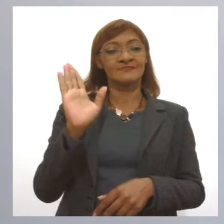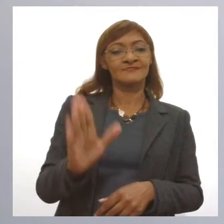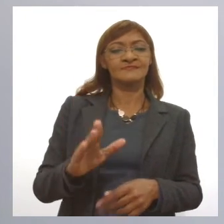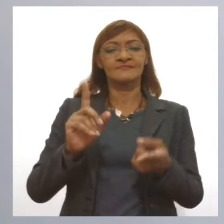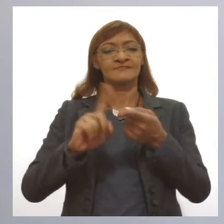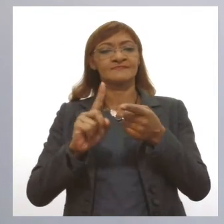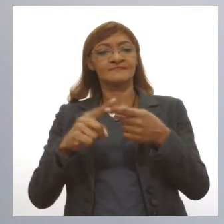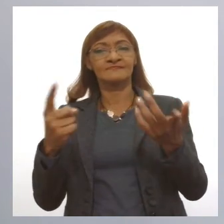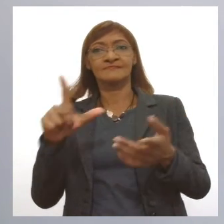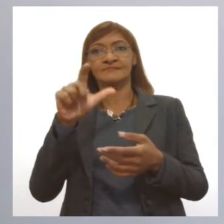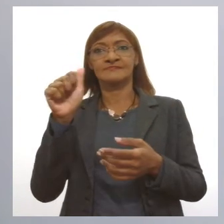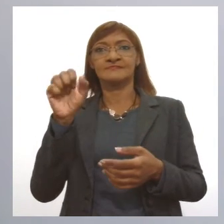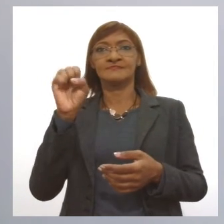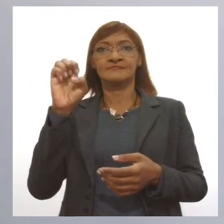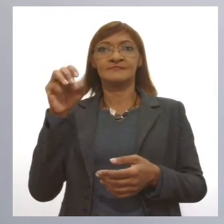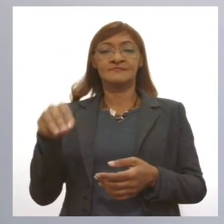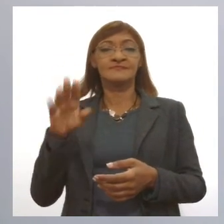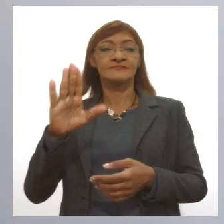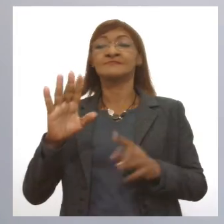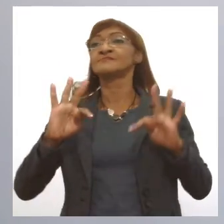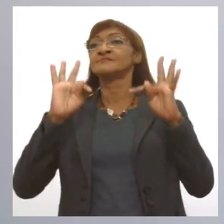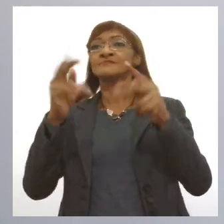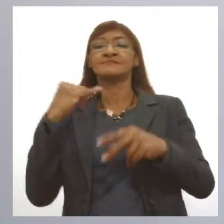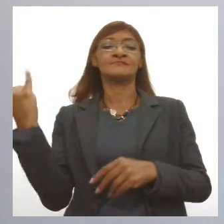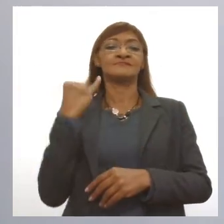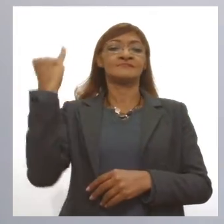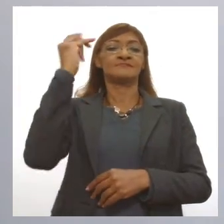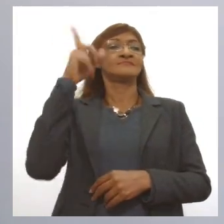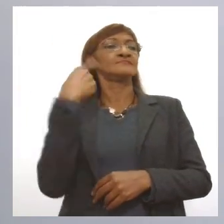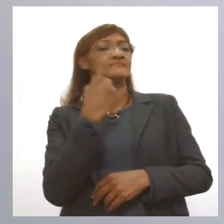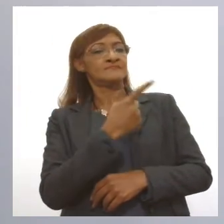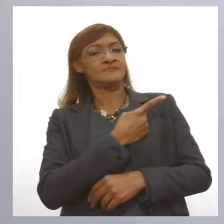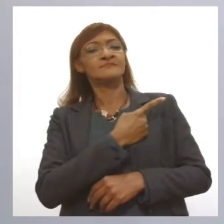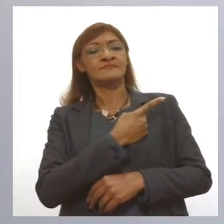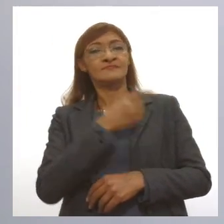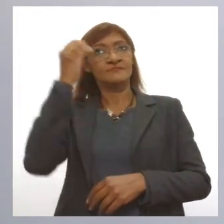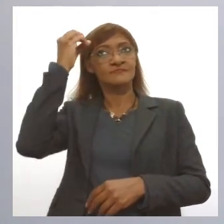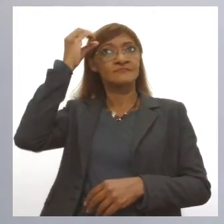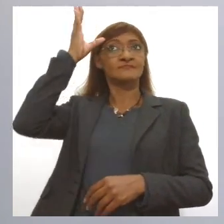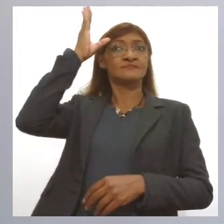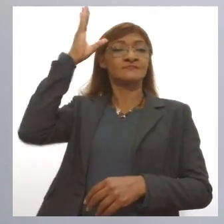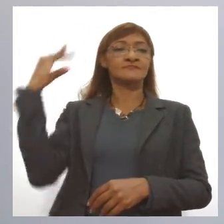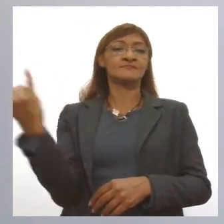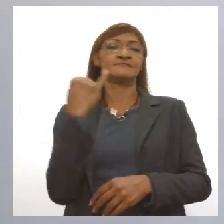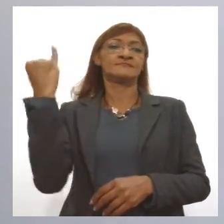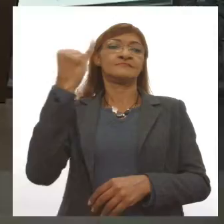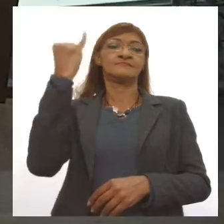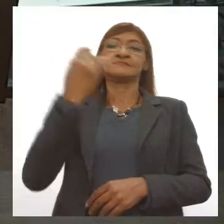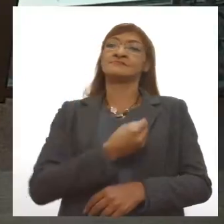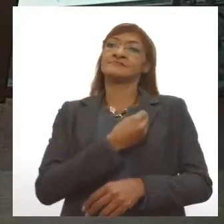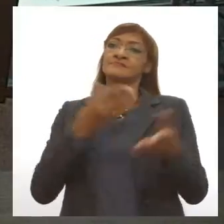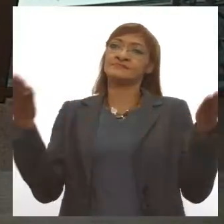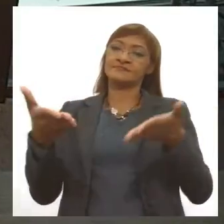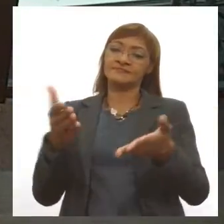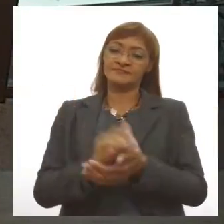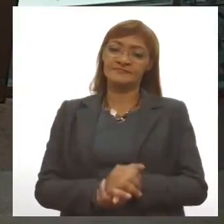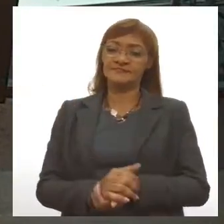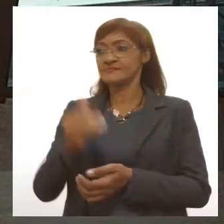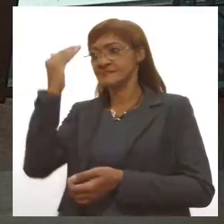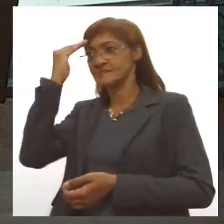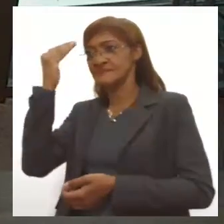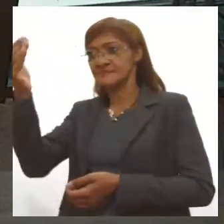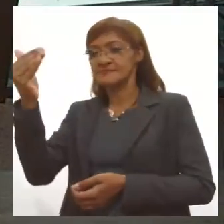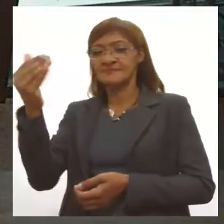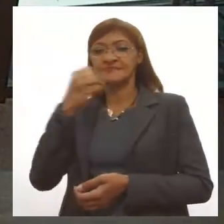LACEN, então, tudo isso é importante para que a gente construa o conhecimento que é fundamental nos dias de hoje. Muito obrigado, do senhor, um